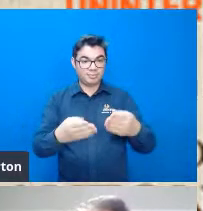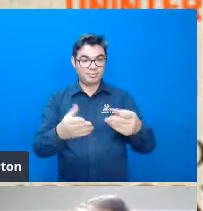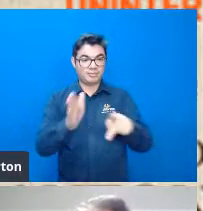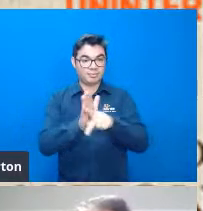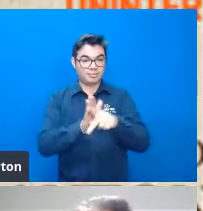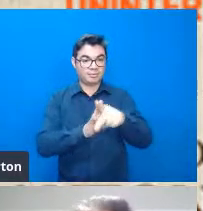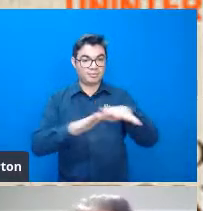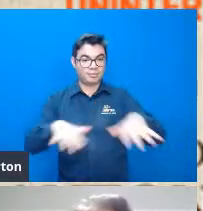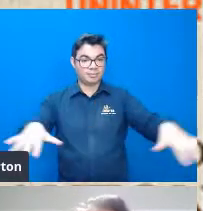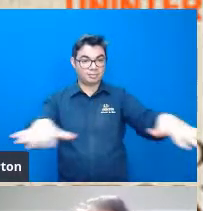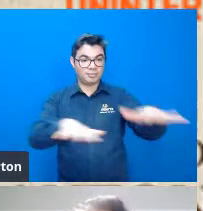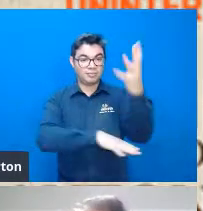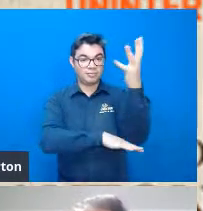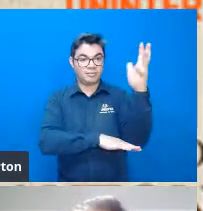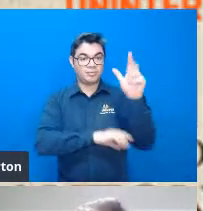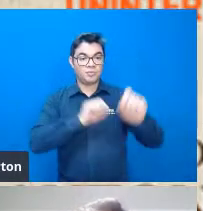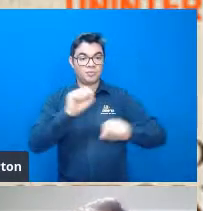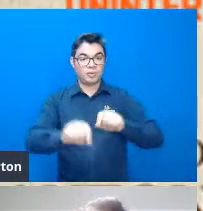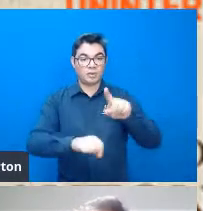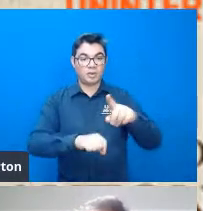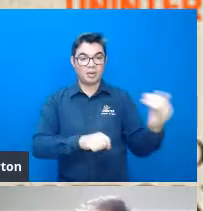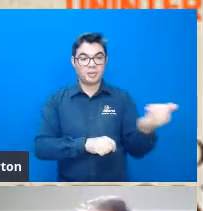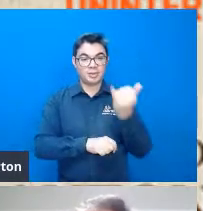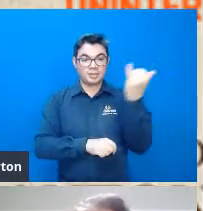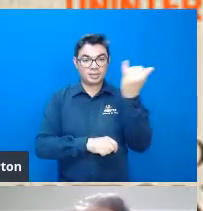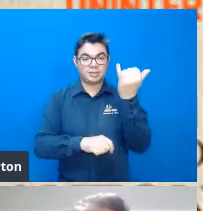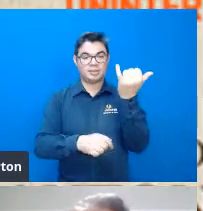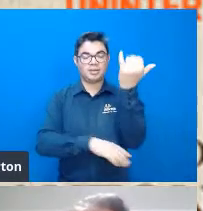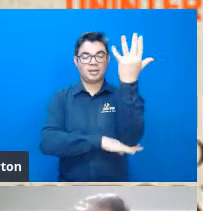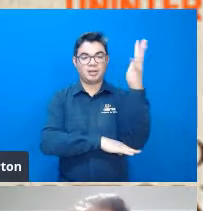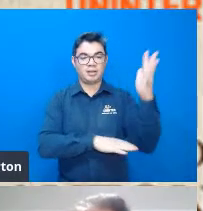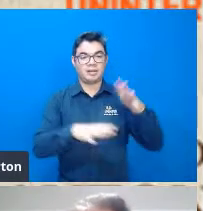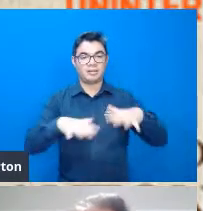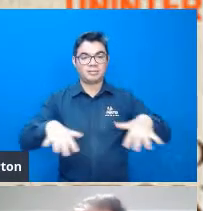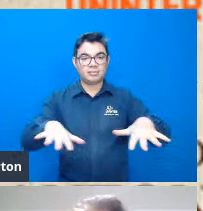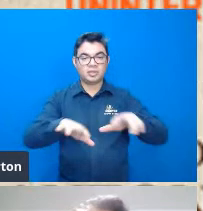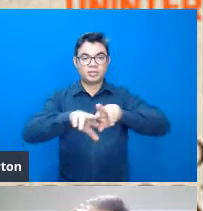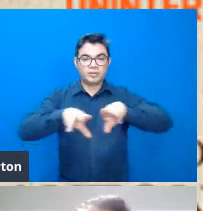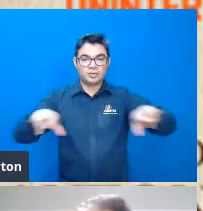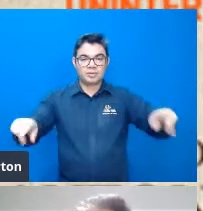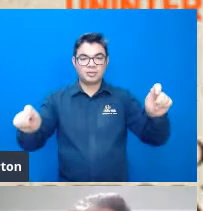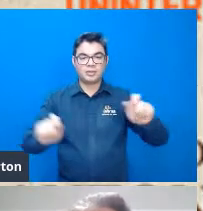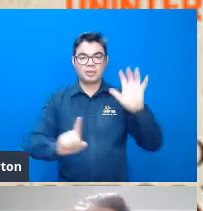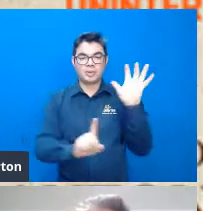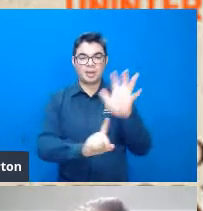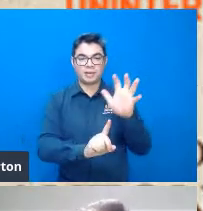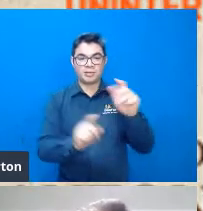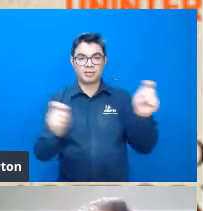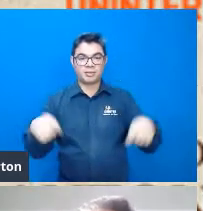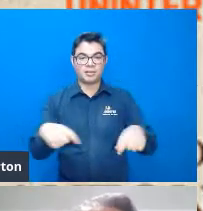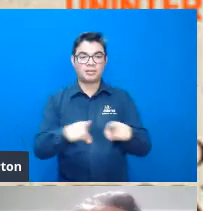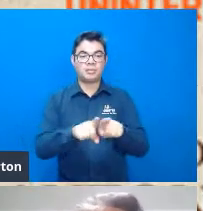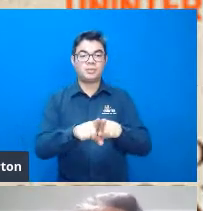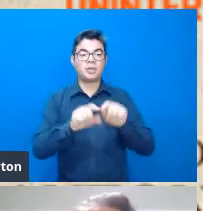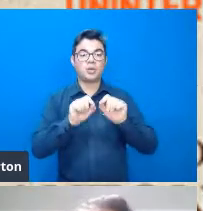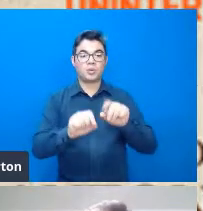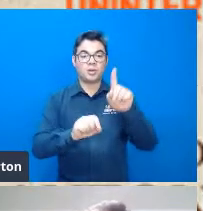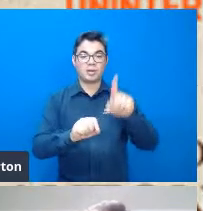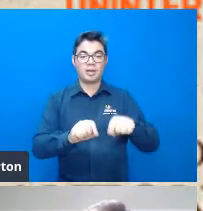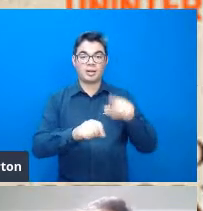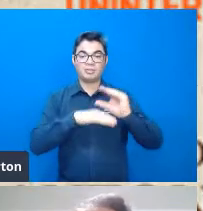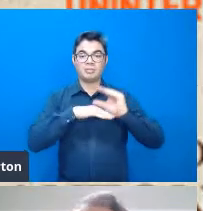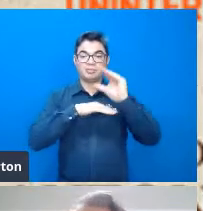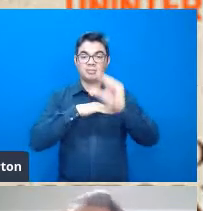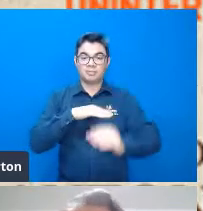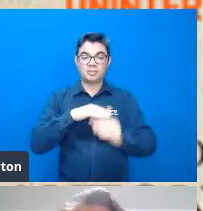ecossistemas para ressaltar a importância dos ecossistemas na manutenção da diversidade e os impactos na conservação os royalties